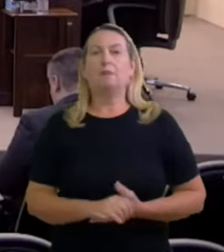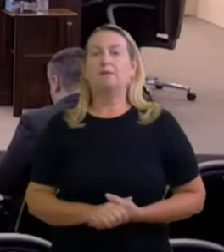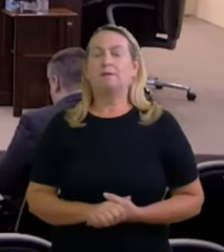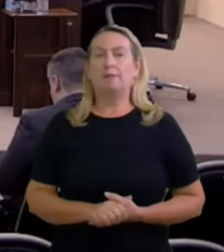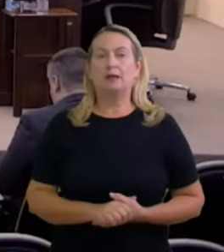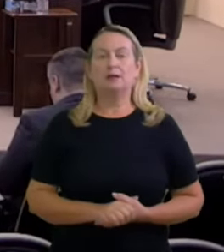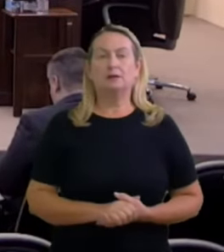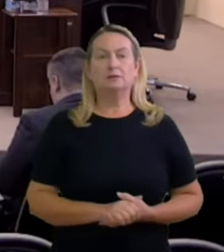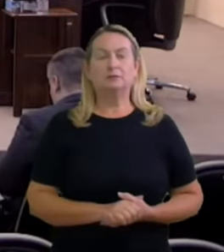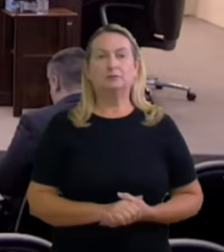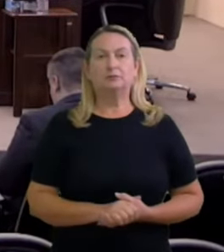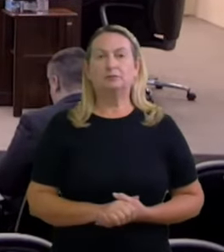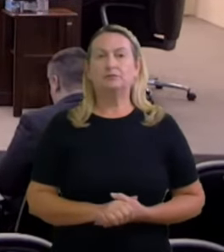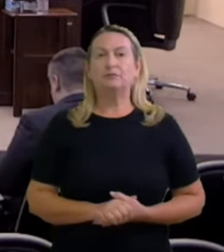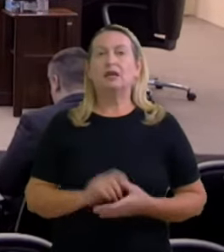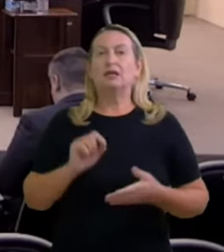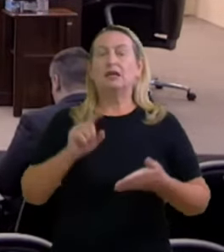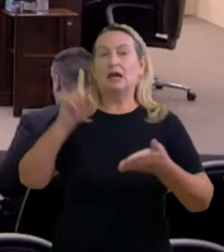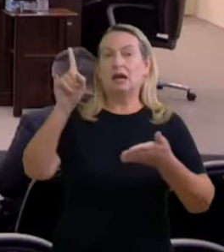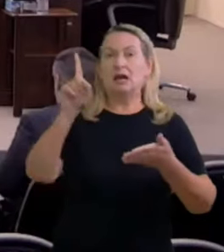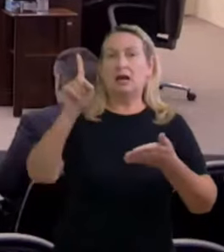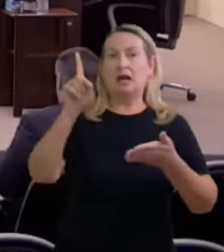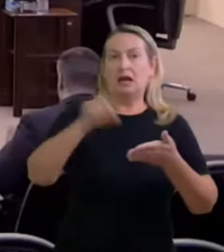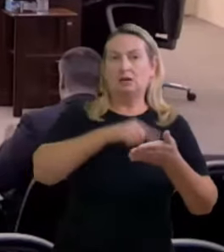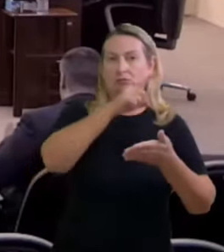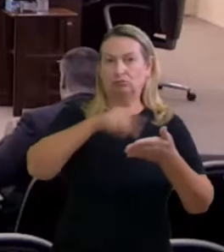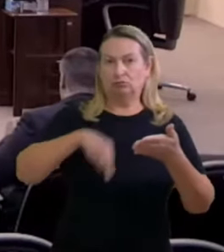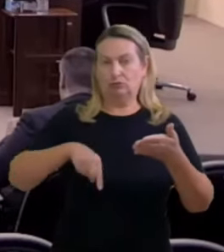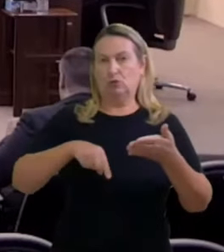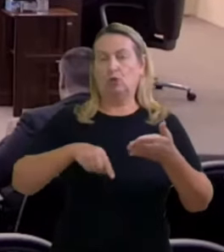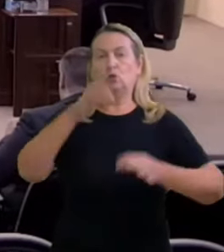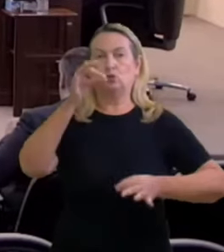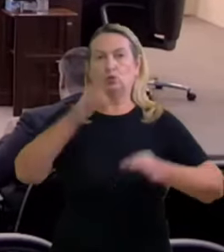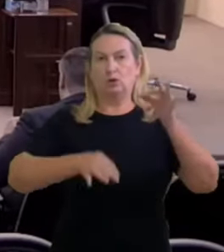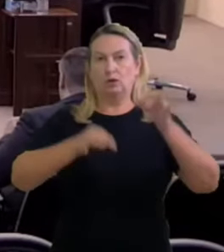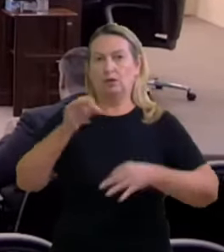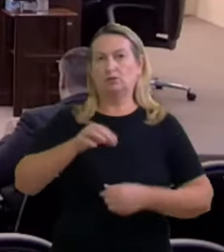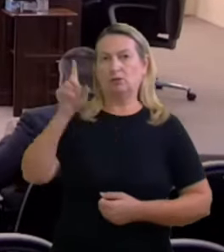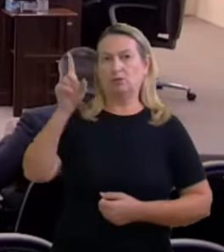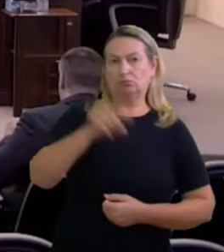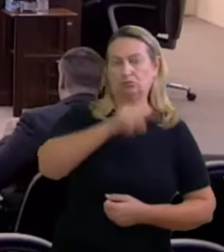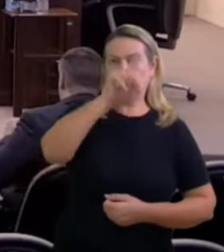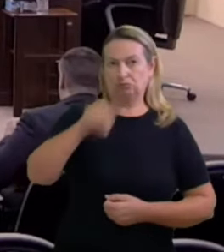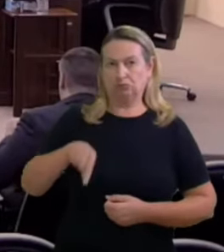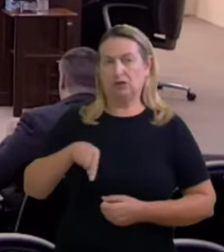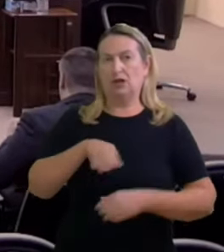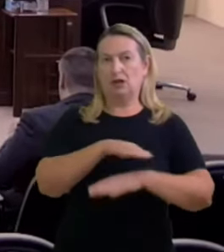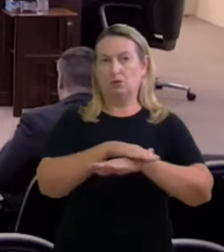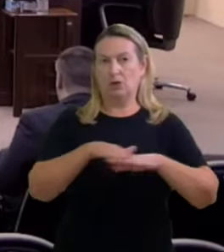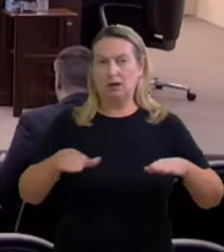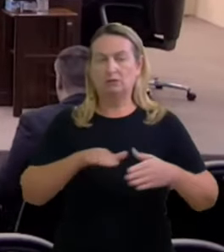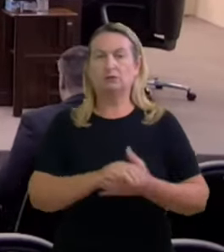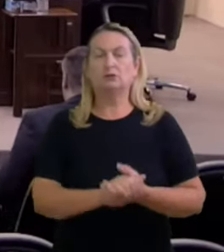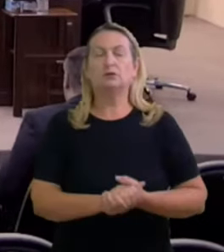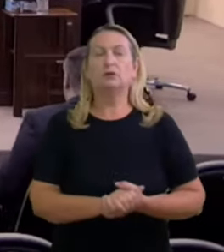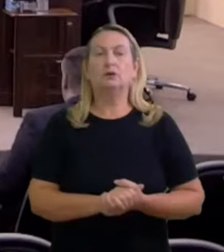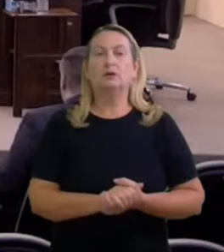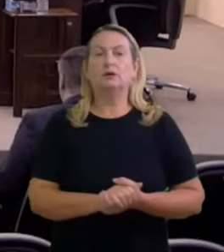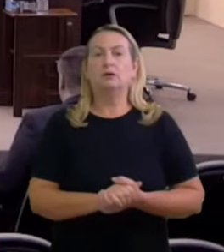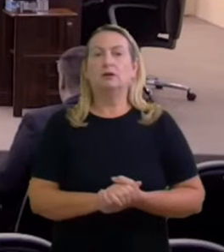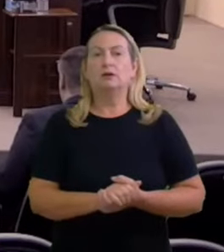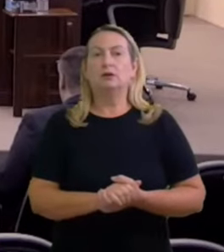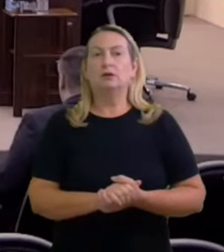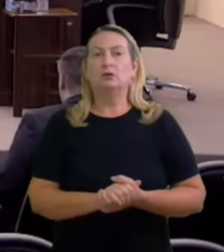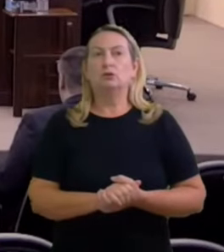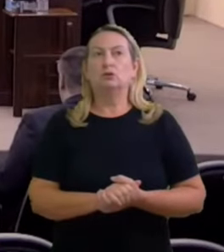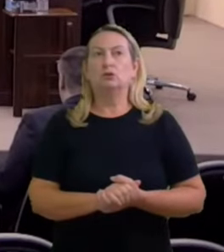que anulou um julgamento do Tribunal Regional Eleitoral do Rio